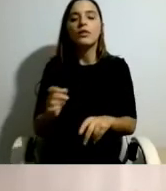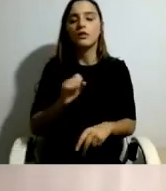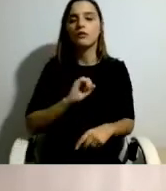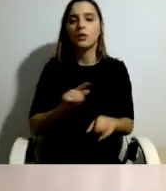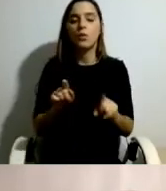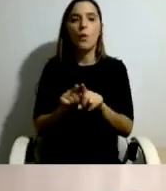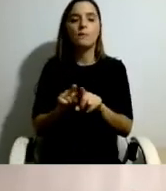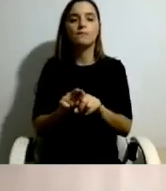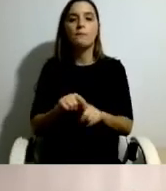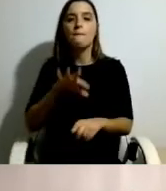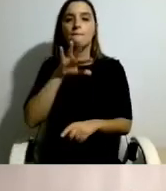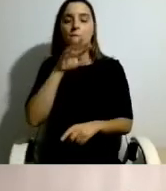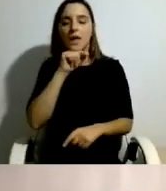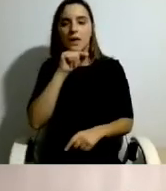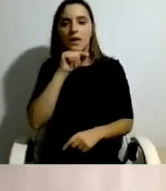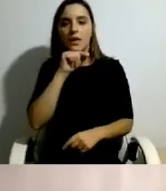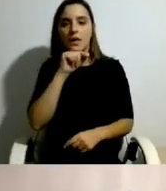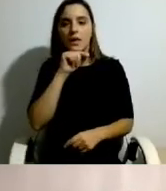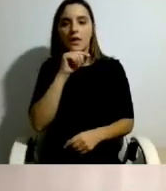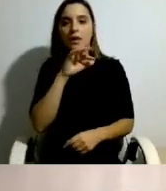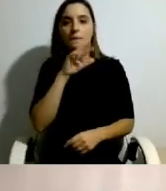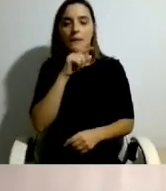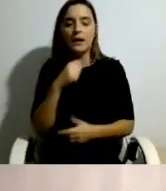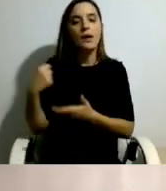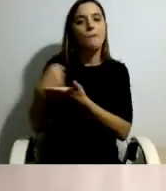a dar-me esse apoio.